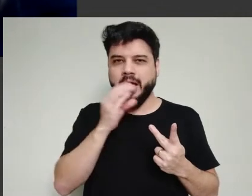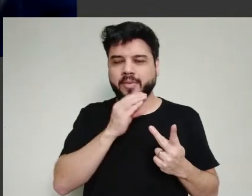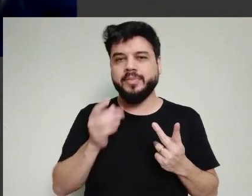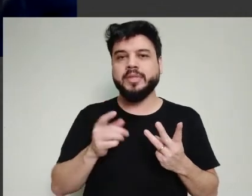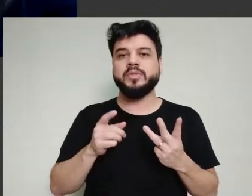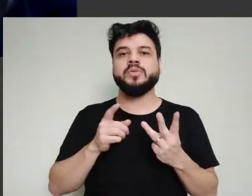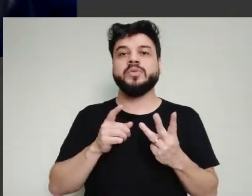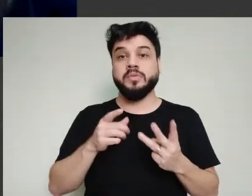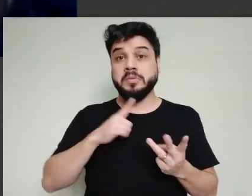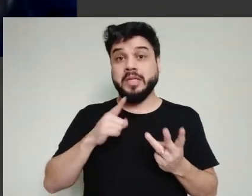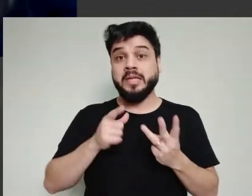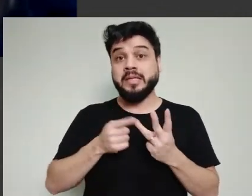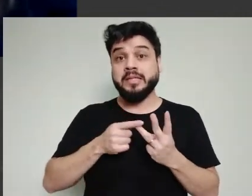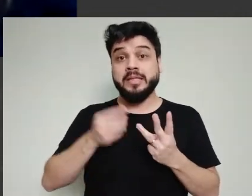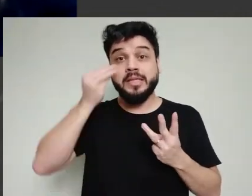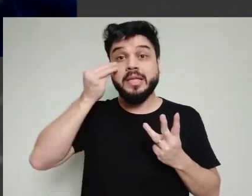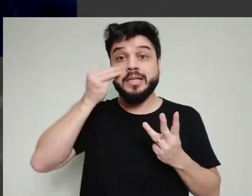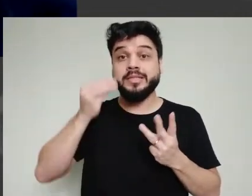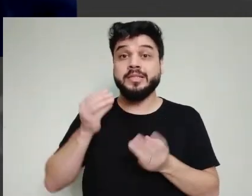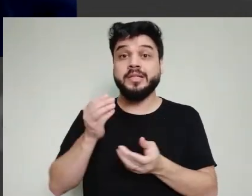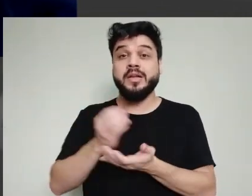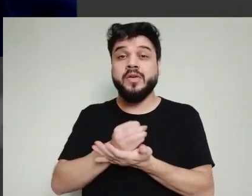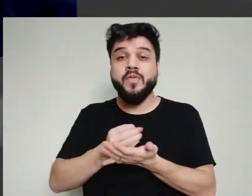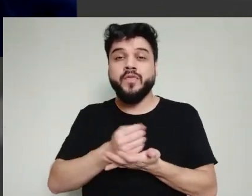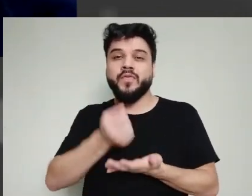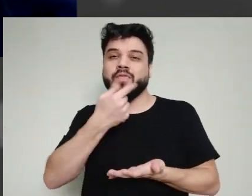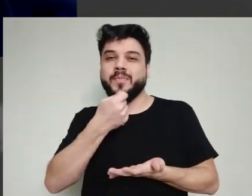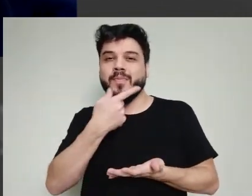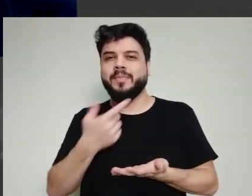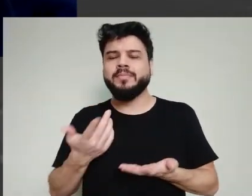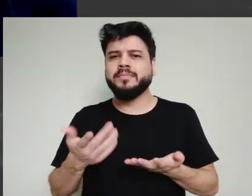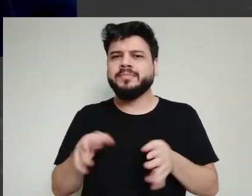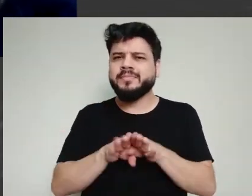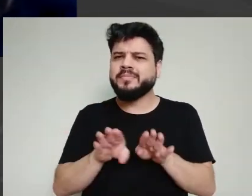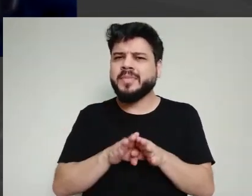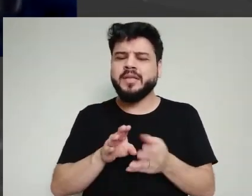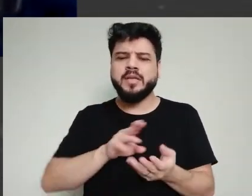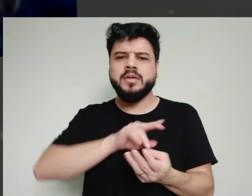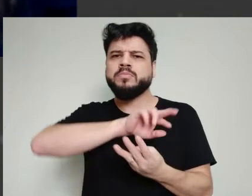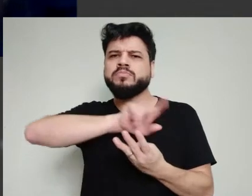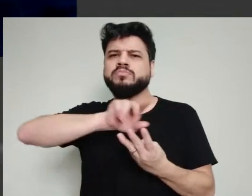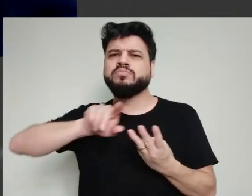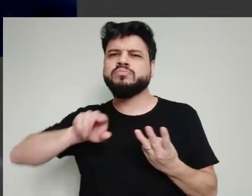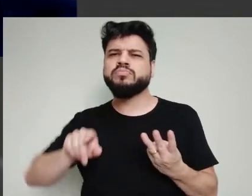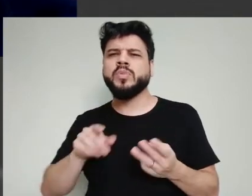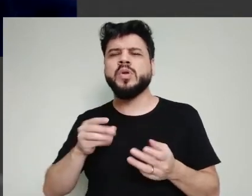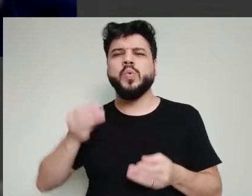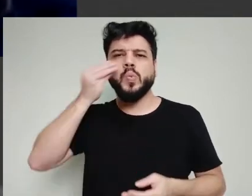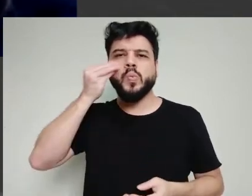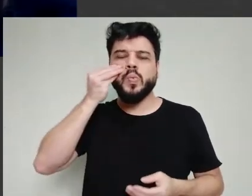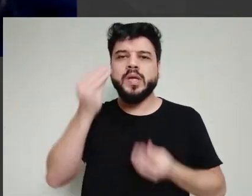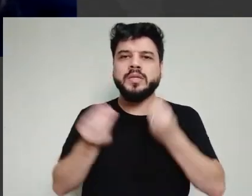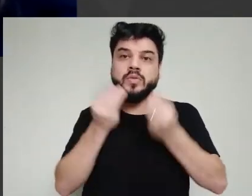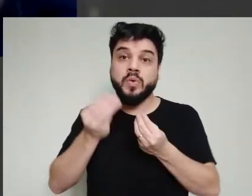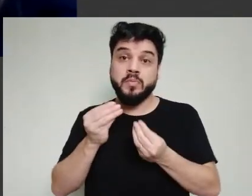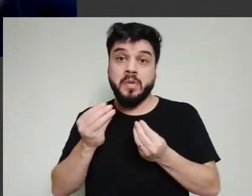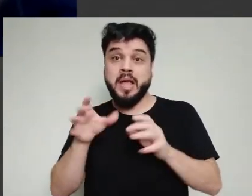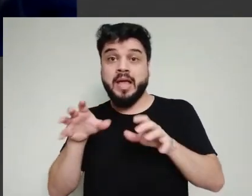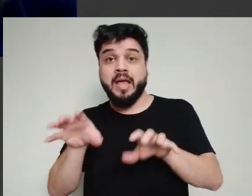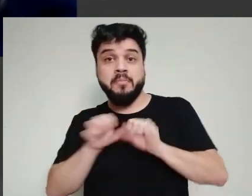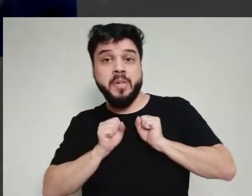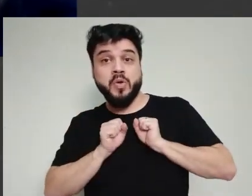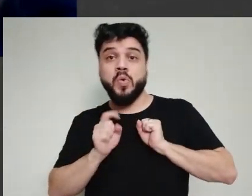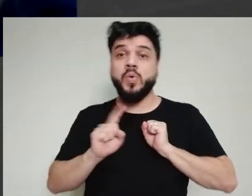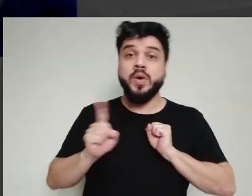diferença, porque às vezes as pessoas falam, não, mas eu fiz um teste lá de farmácia e deu negativo, mas podem ter situações de falso negativo.